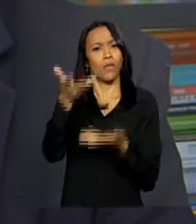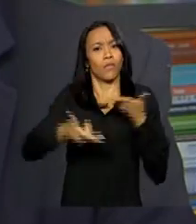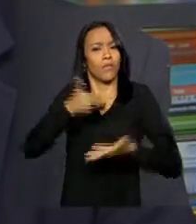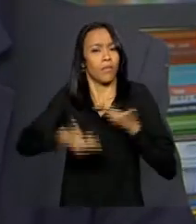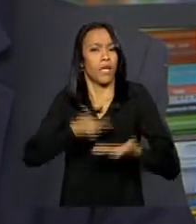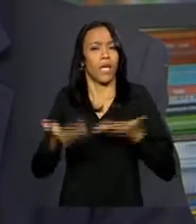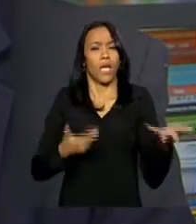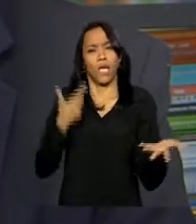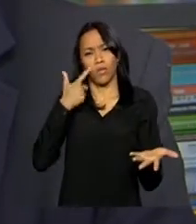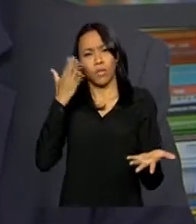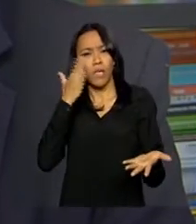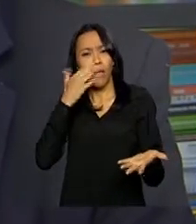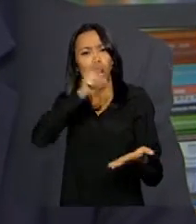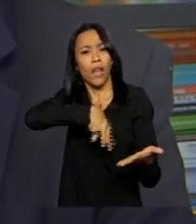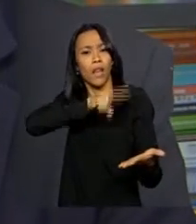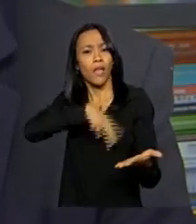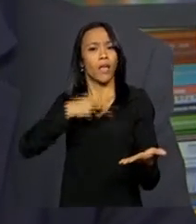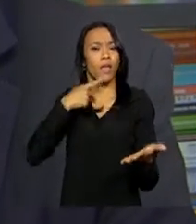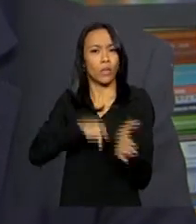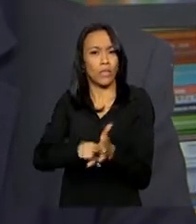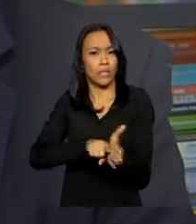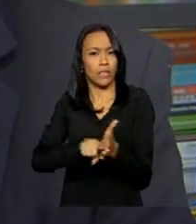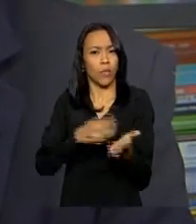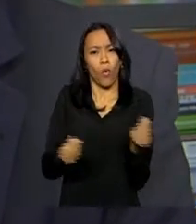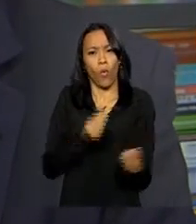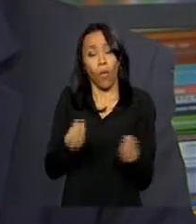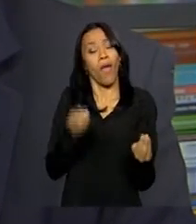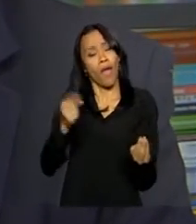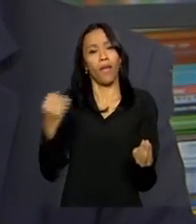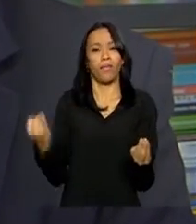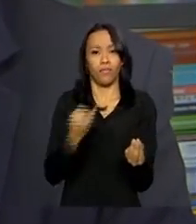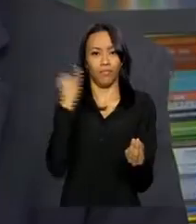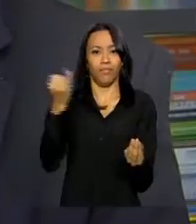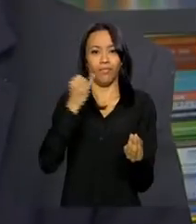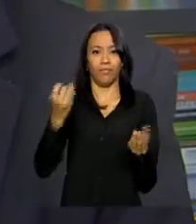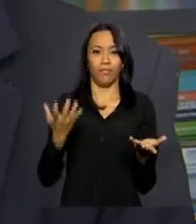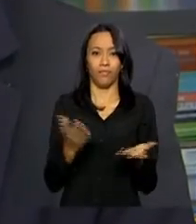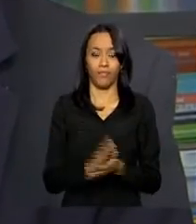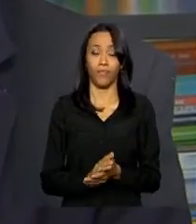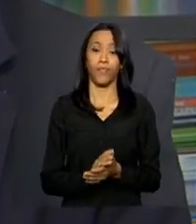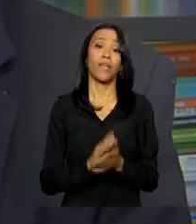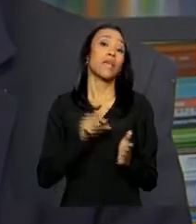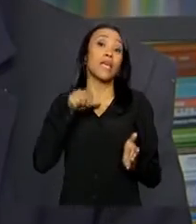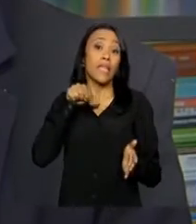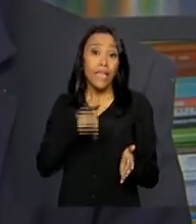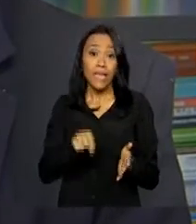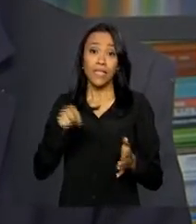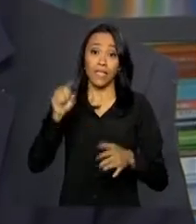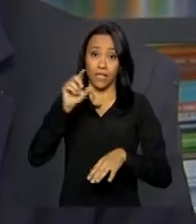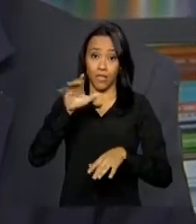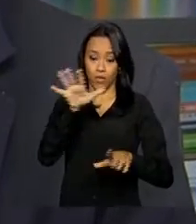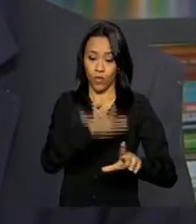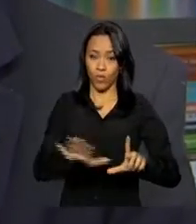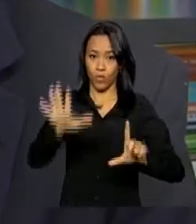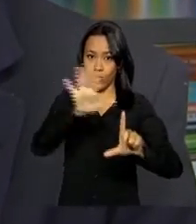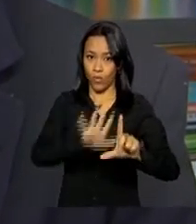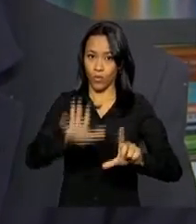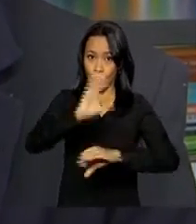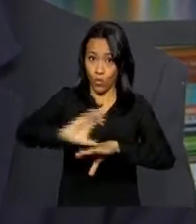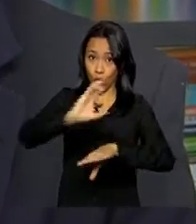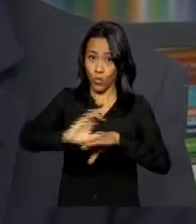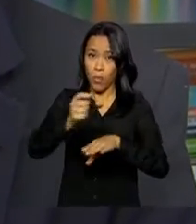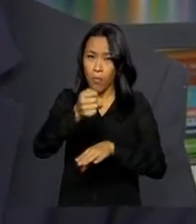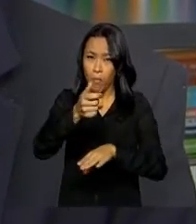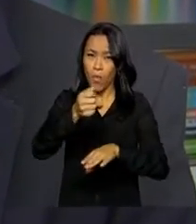interpretar os exames laboratoriais. É fundamental para a qualificação da atenção ao Zika. A grande vantagem dessa plataforma é atingir em pouco